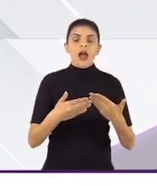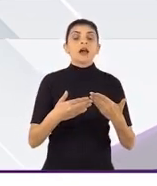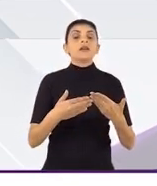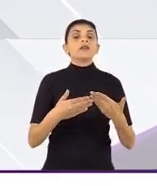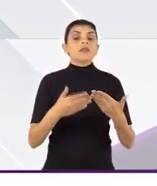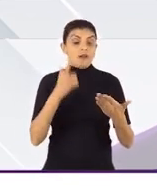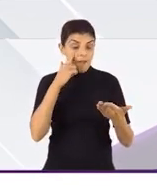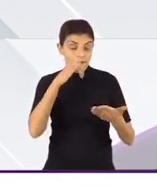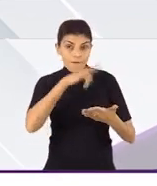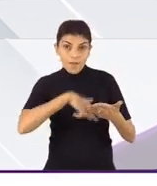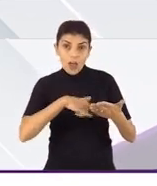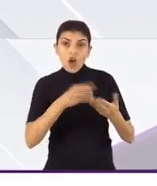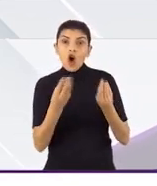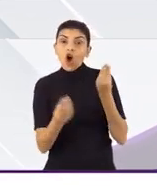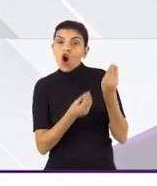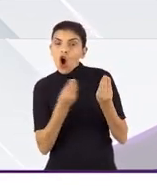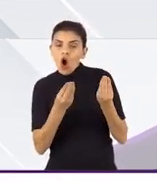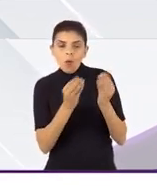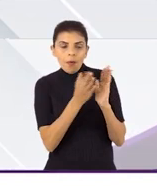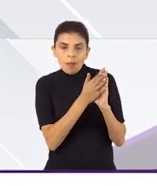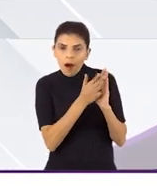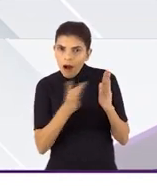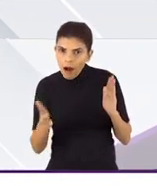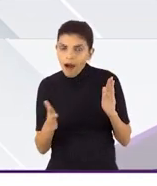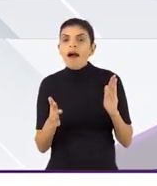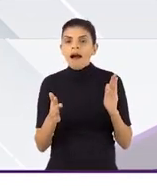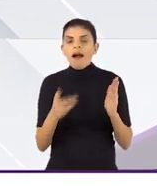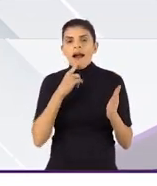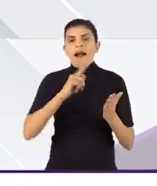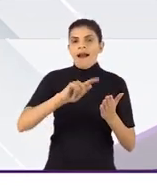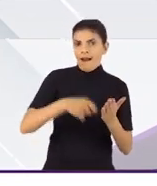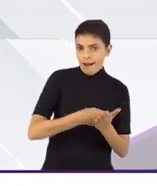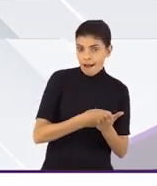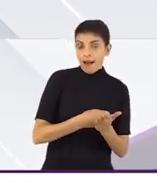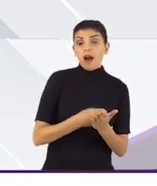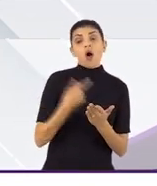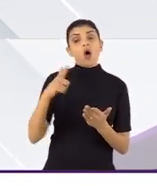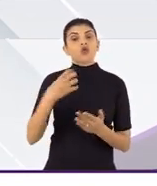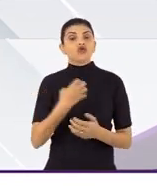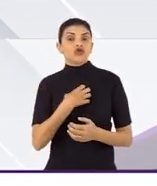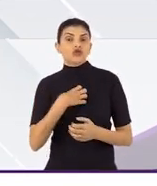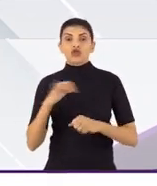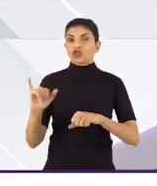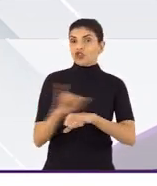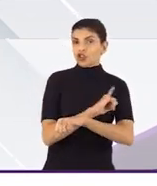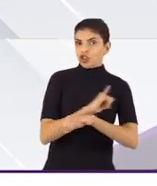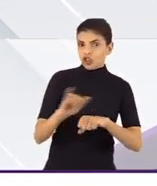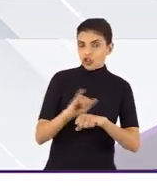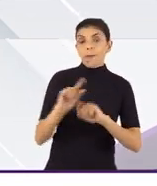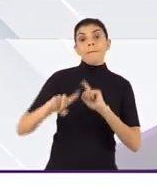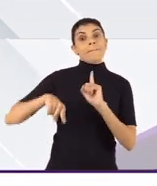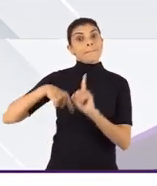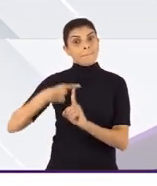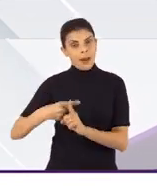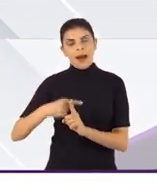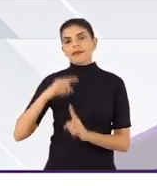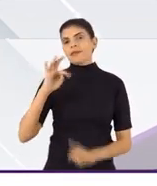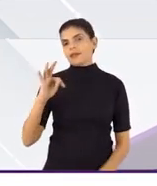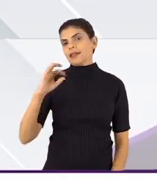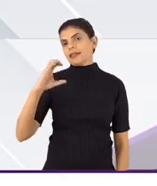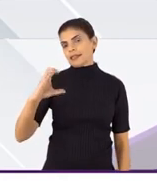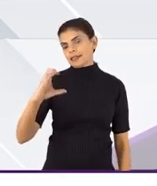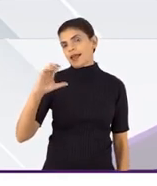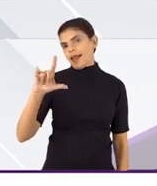aceitável que este processo de consentimento possa ser feito de outras formas, além